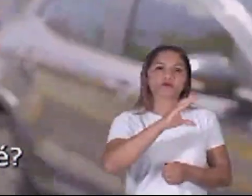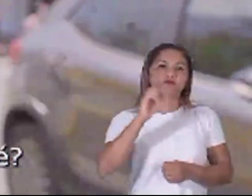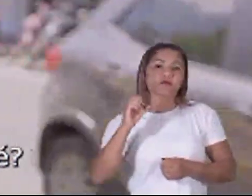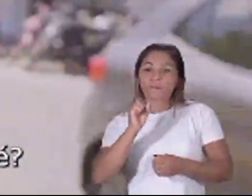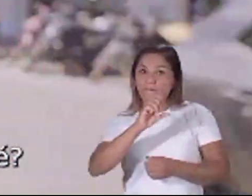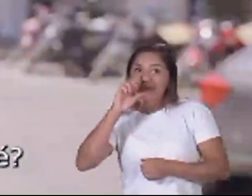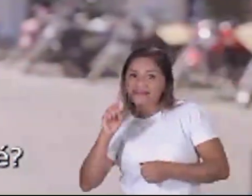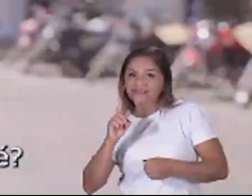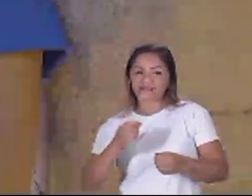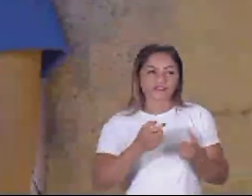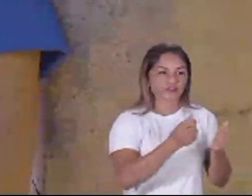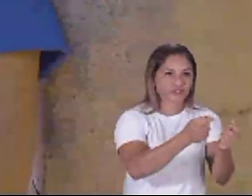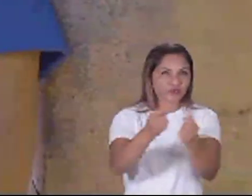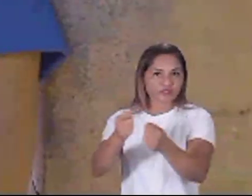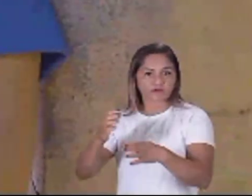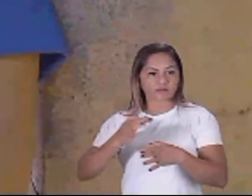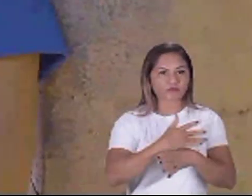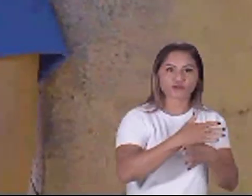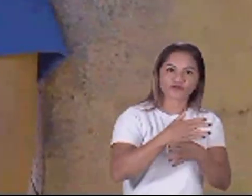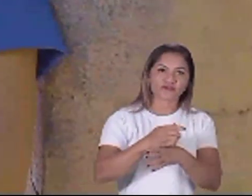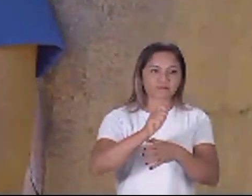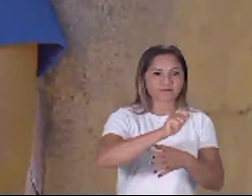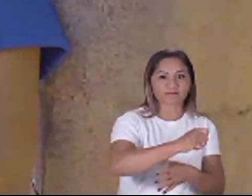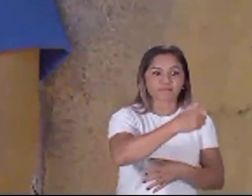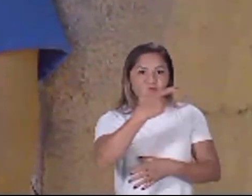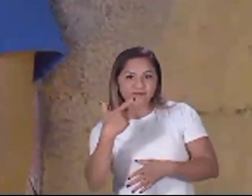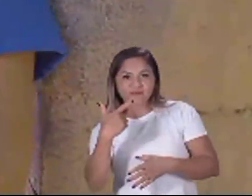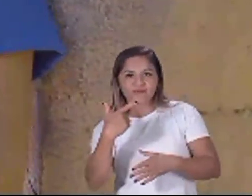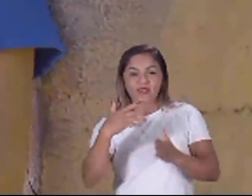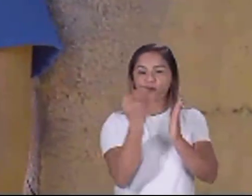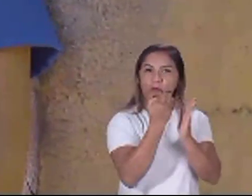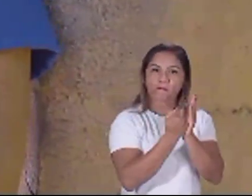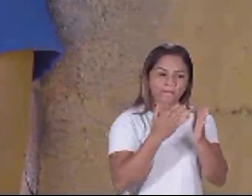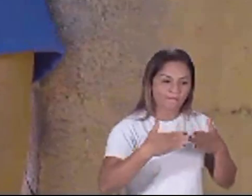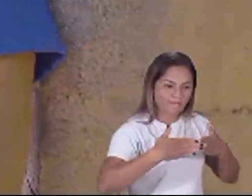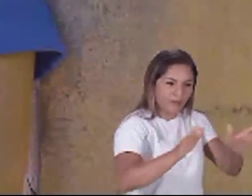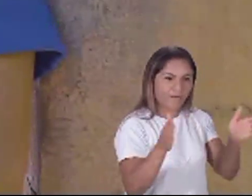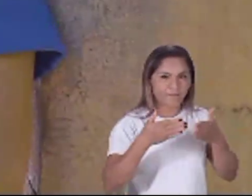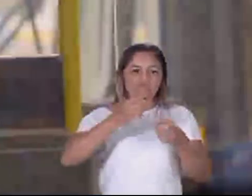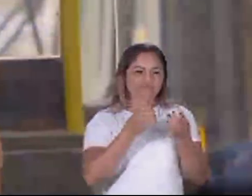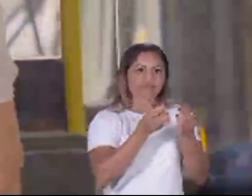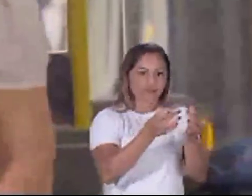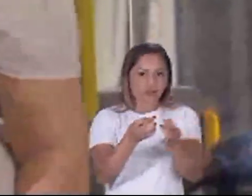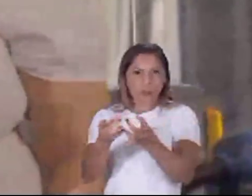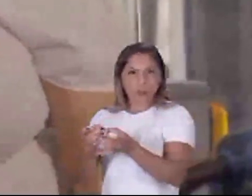fruta né maravilhoso né a gente que é salariado né